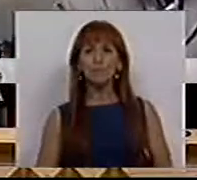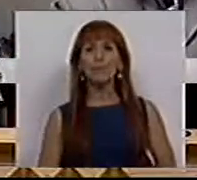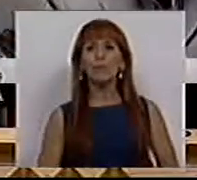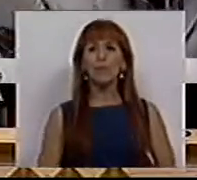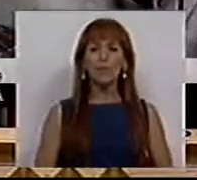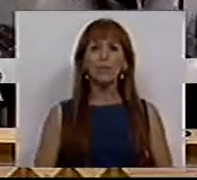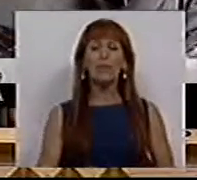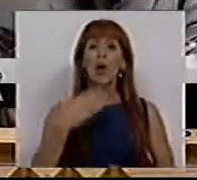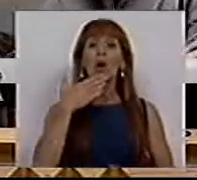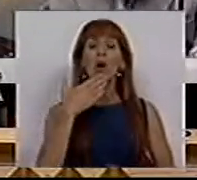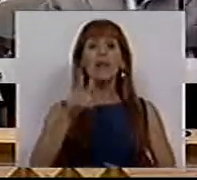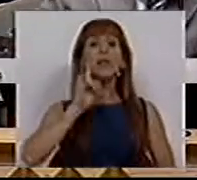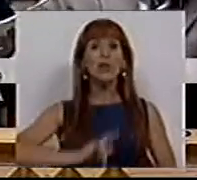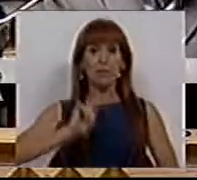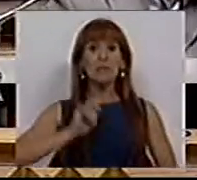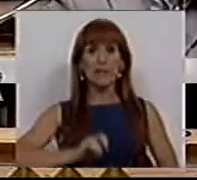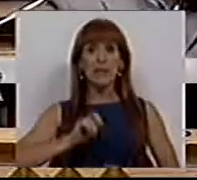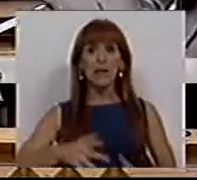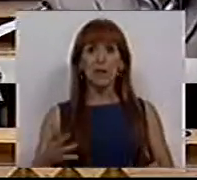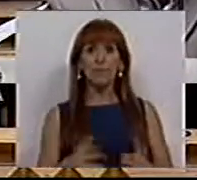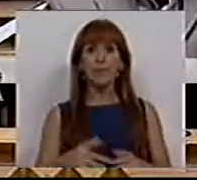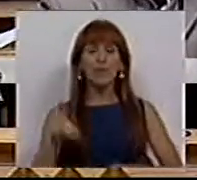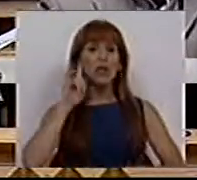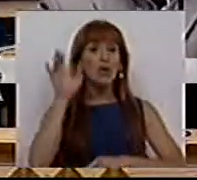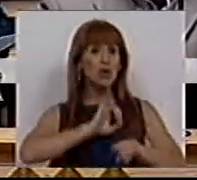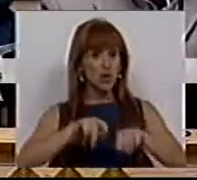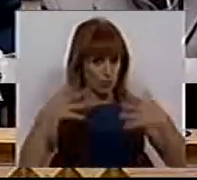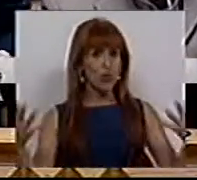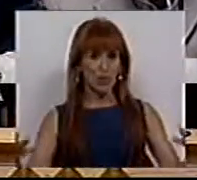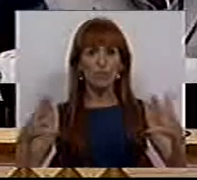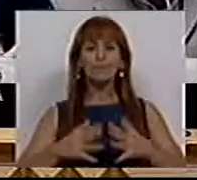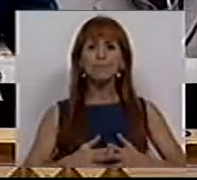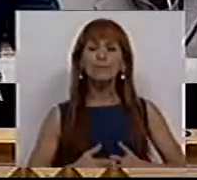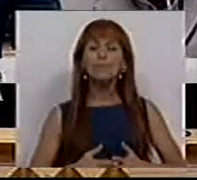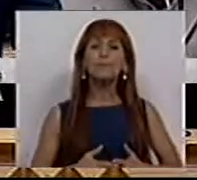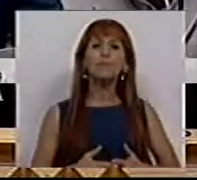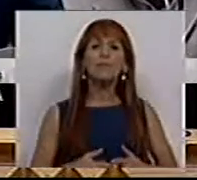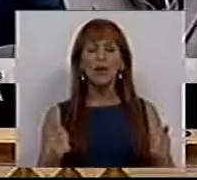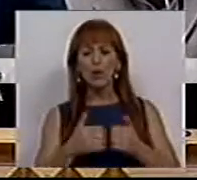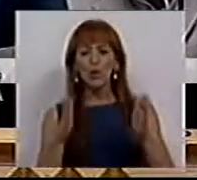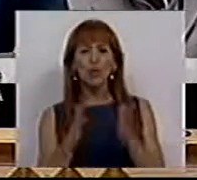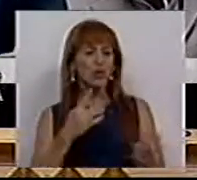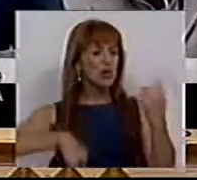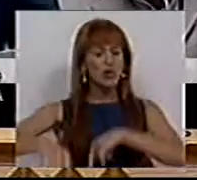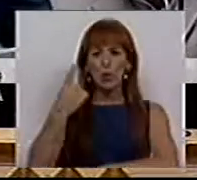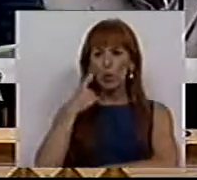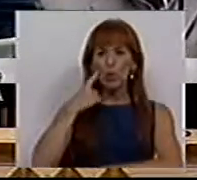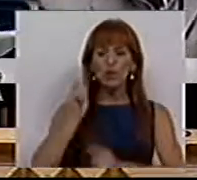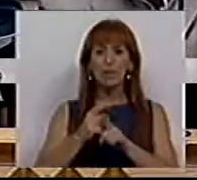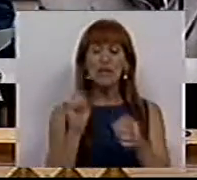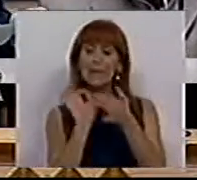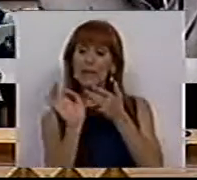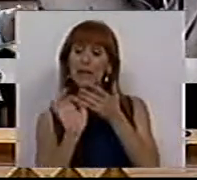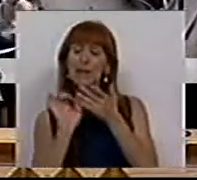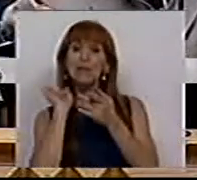Muito obrigada, Sra. Presidente, Sras. e Srs. Deputados. Todos conhecemos as